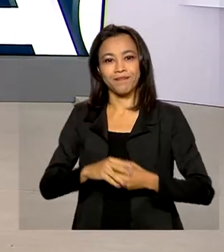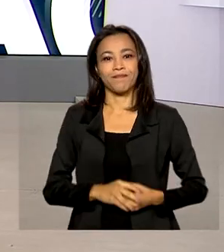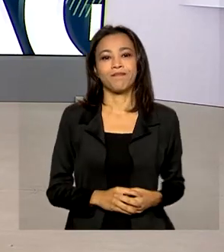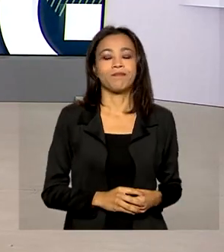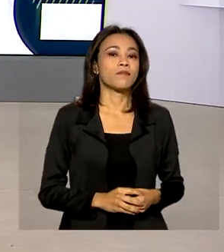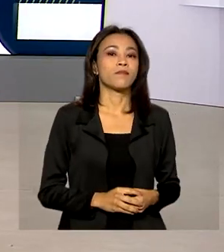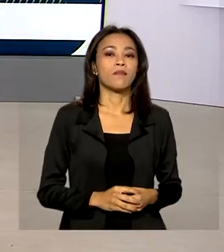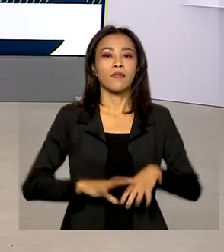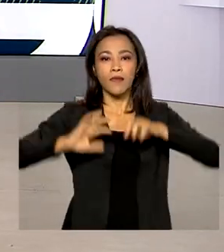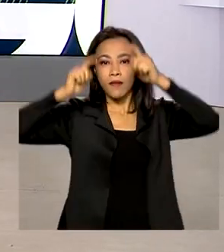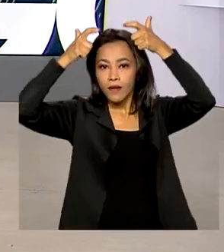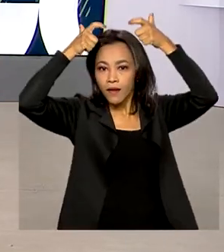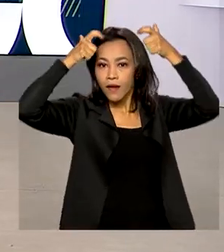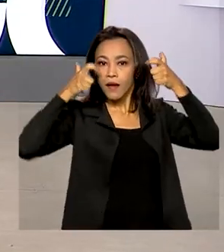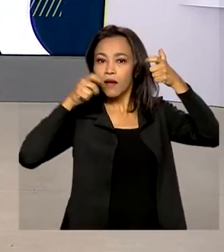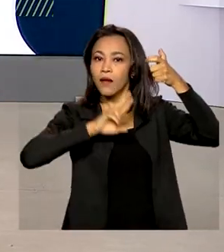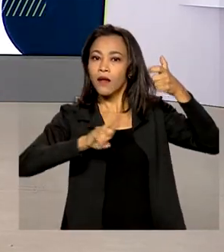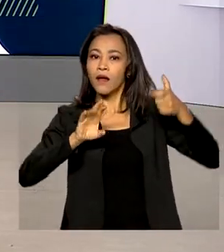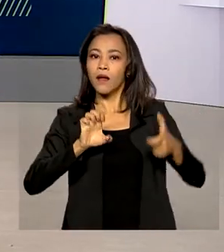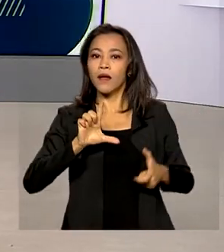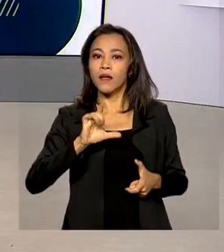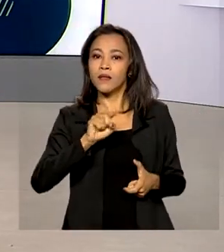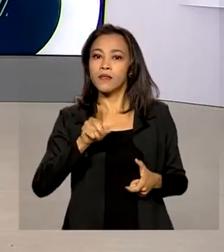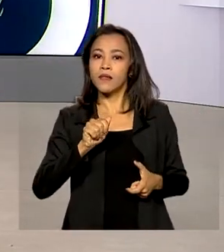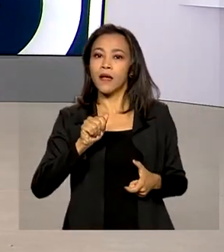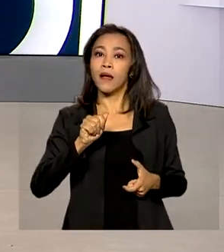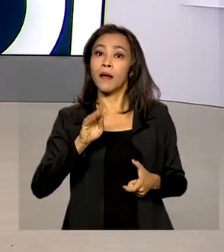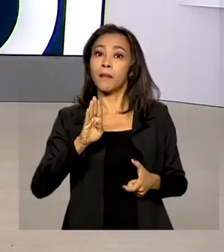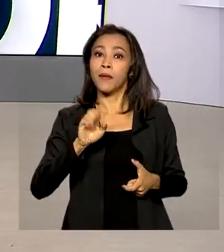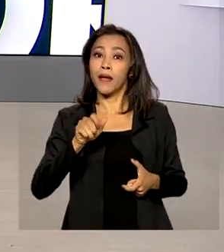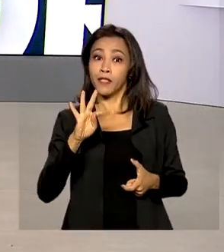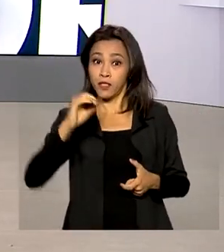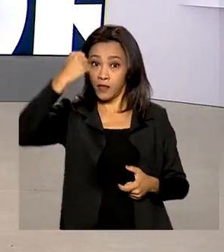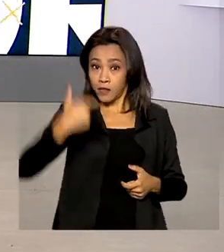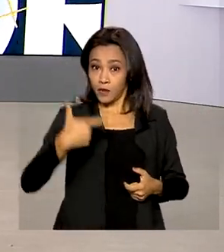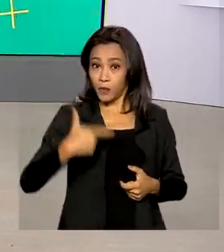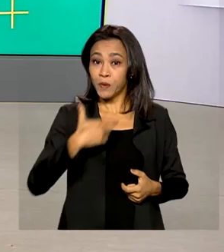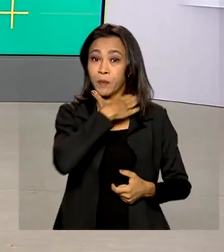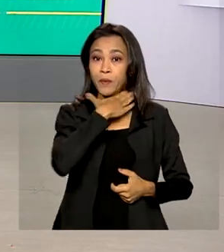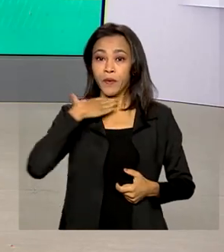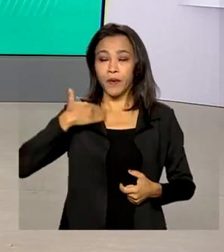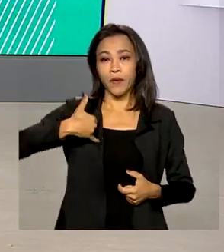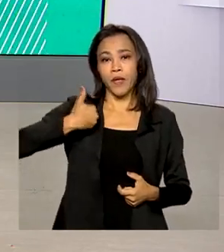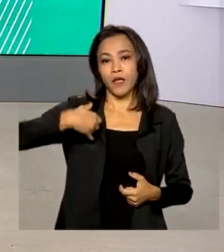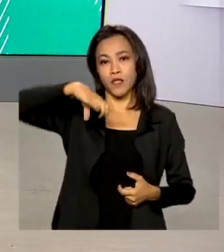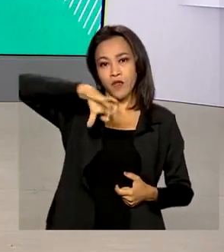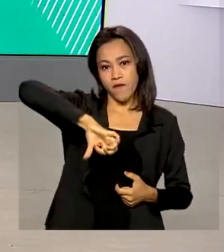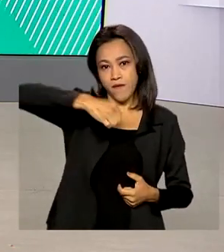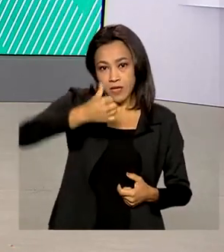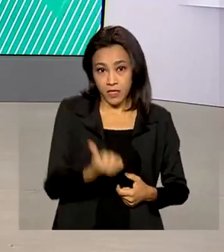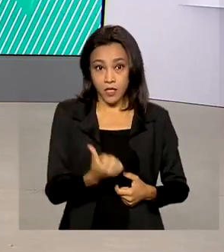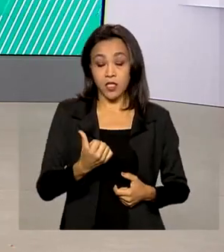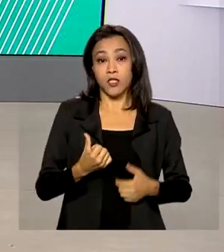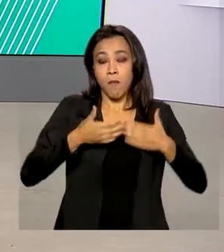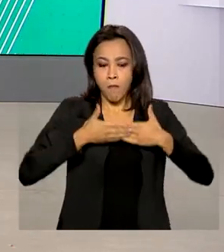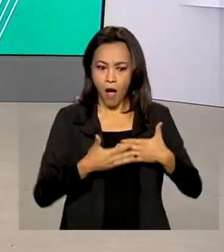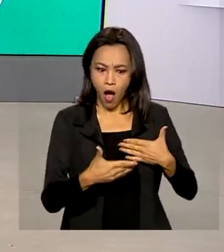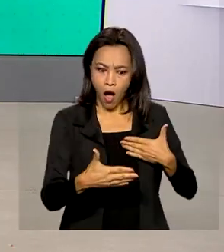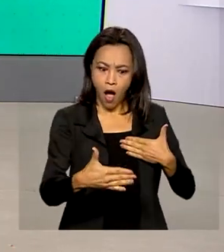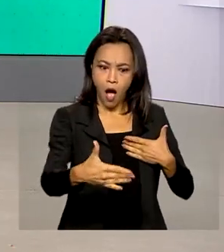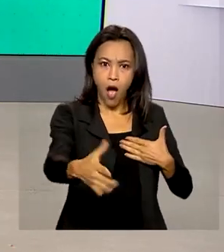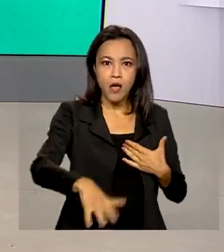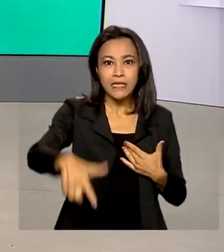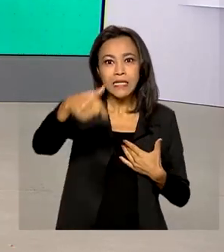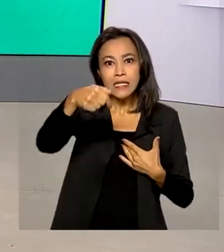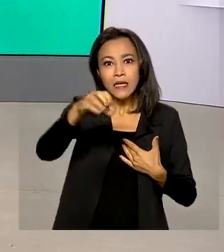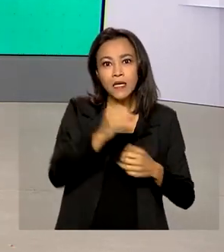A rainha Elizabeth II morreu nesta quinta-feira aos 96 anos. A monarca reinou por sete décadas,